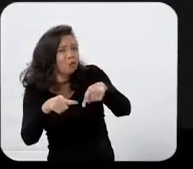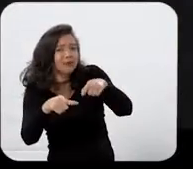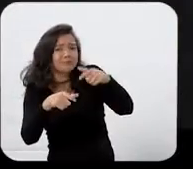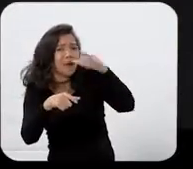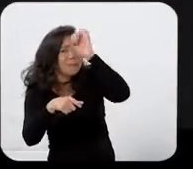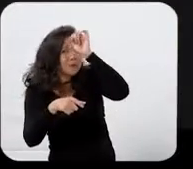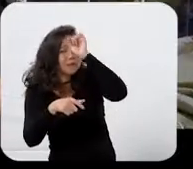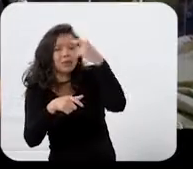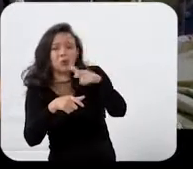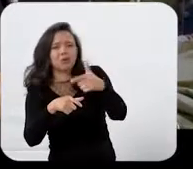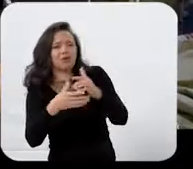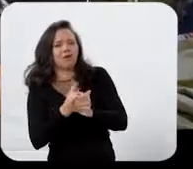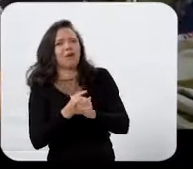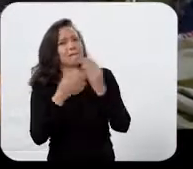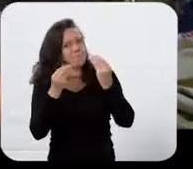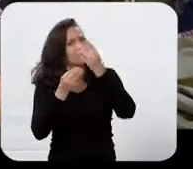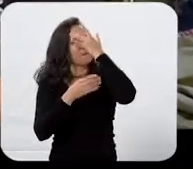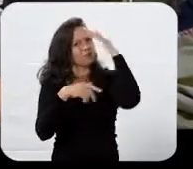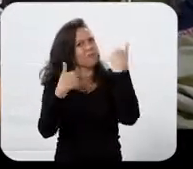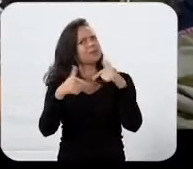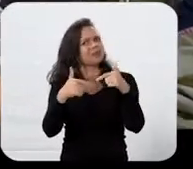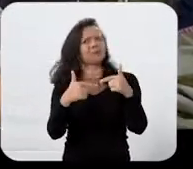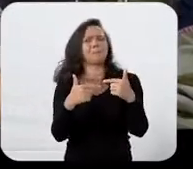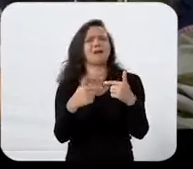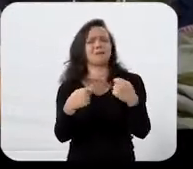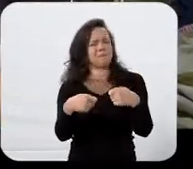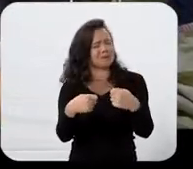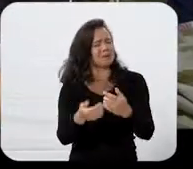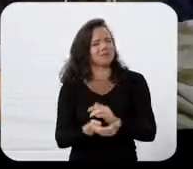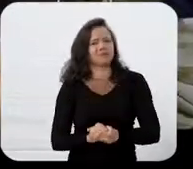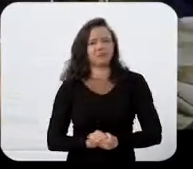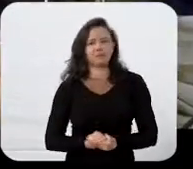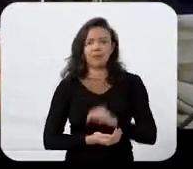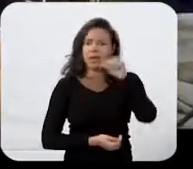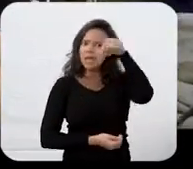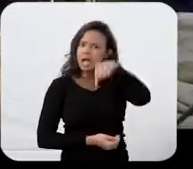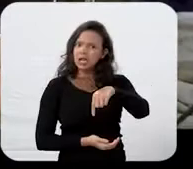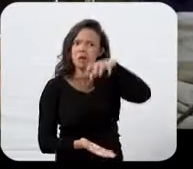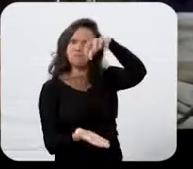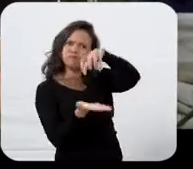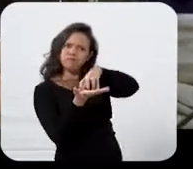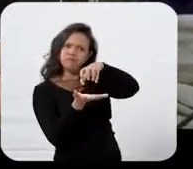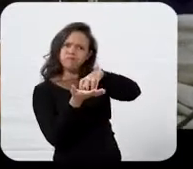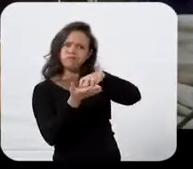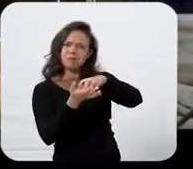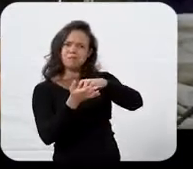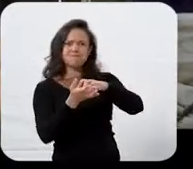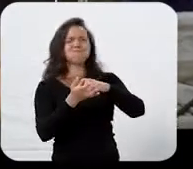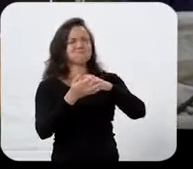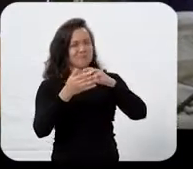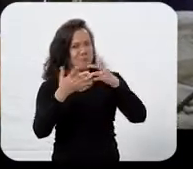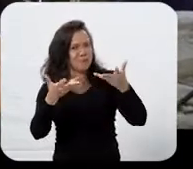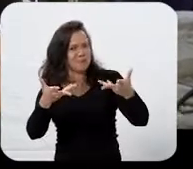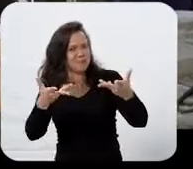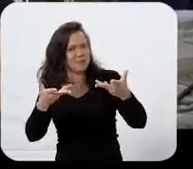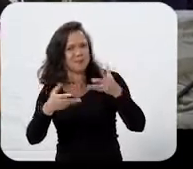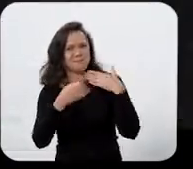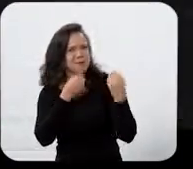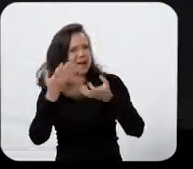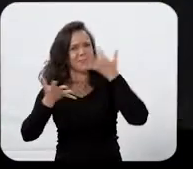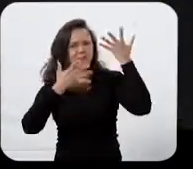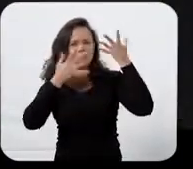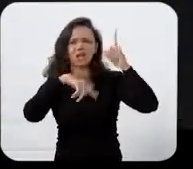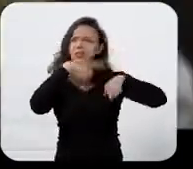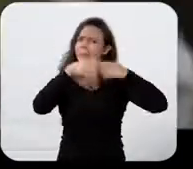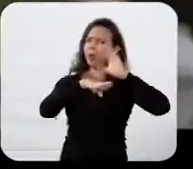mas não tem onde ensinar. Tem muita gente necessária de um emprego, né? E aqui, o polo de confecção pra aqui vai ser maravilhoso.